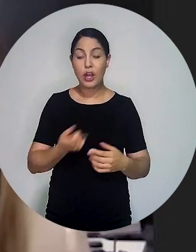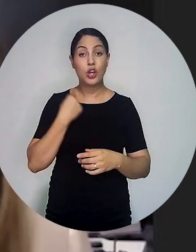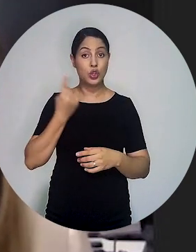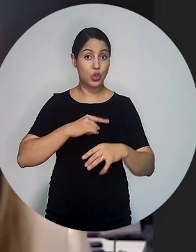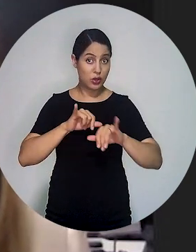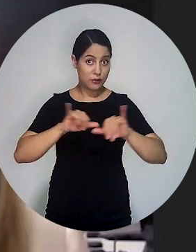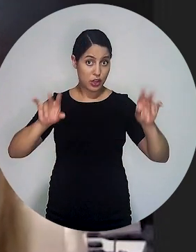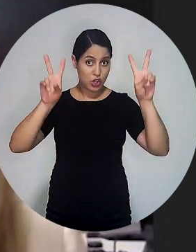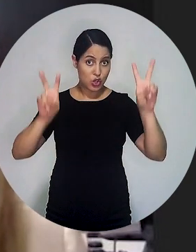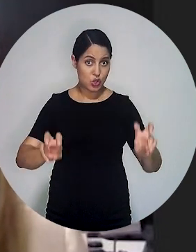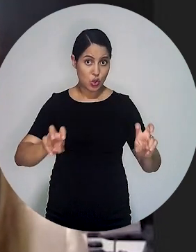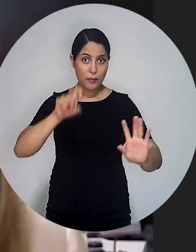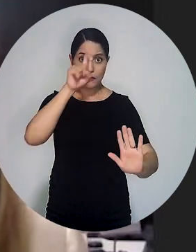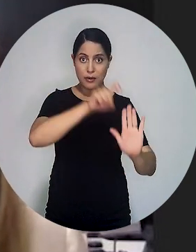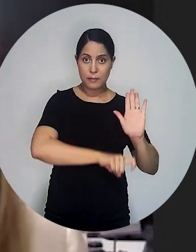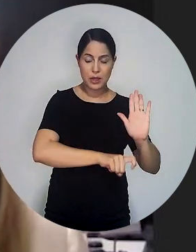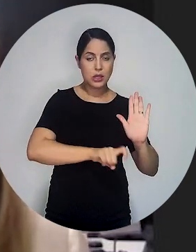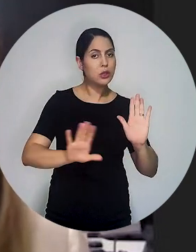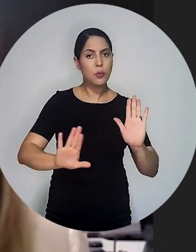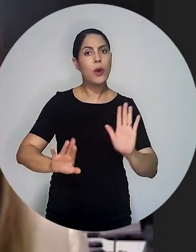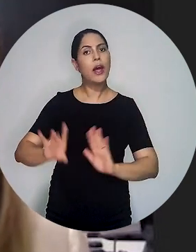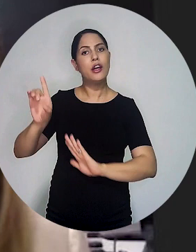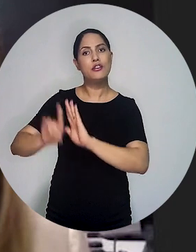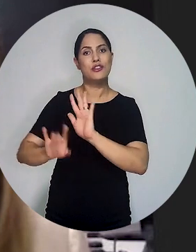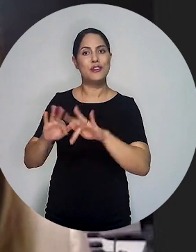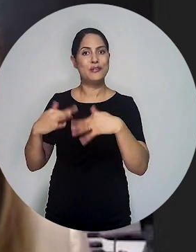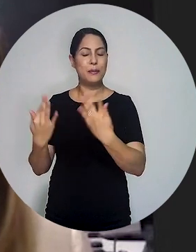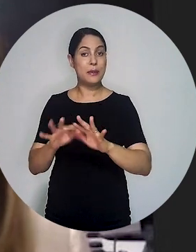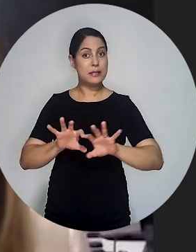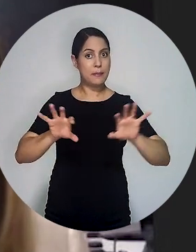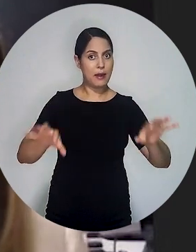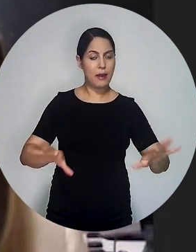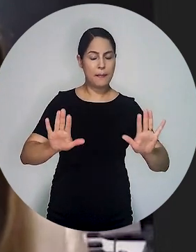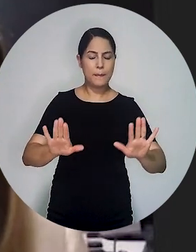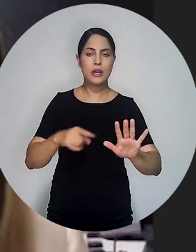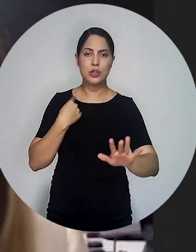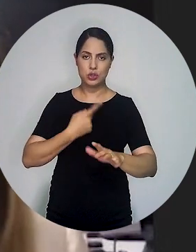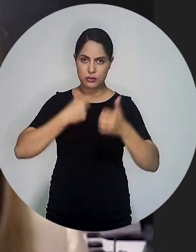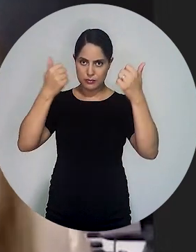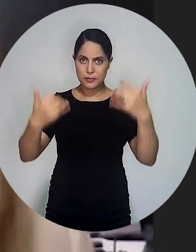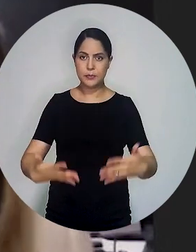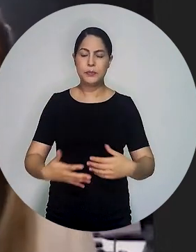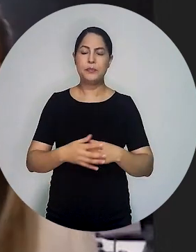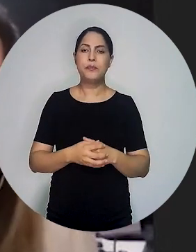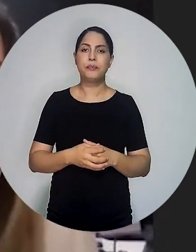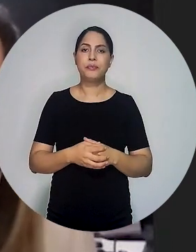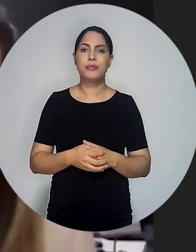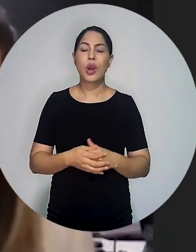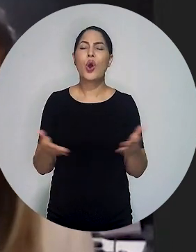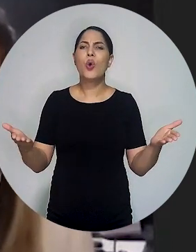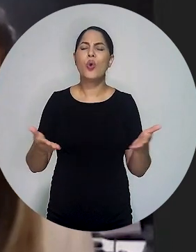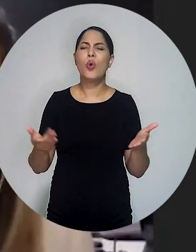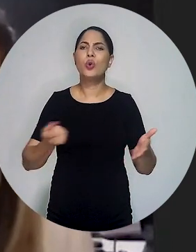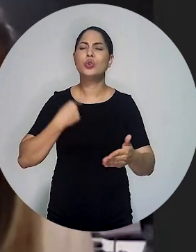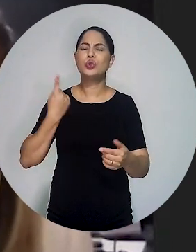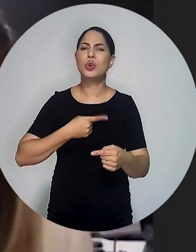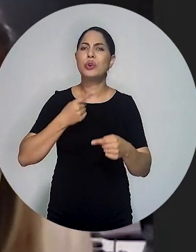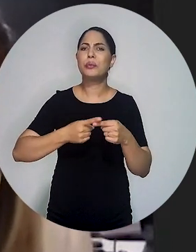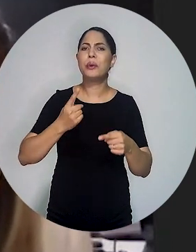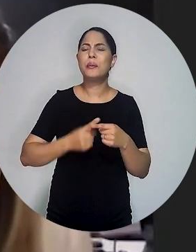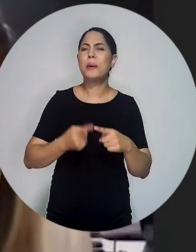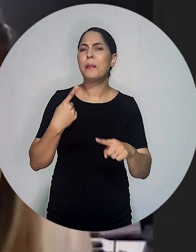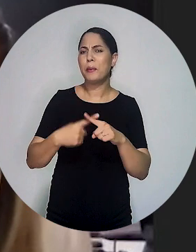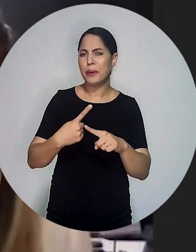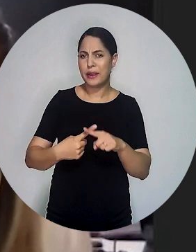sob o ponto de vista da disciplina, enquanto a gente está falando de tributação e não de direito de família, tá? Então, boa parte desse problema no qual a gente